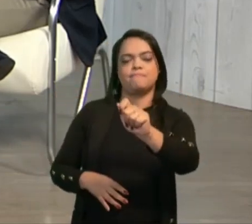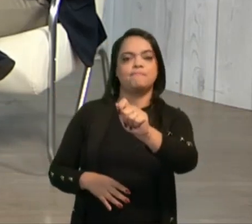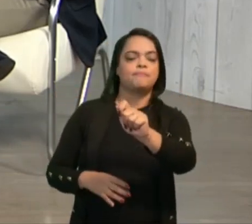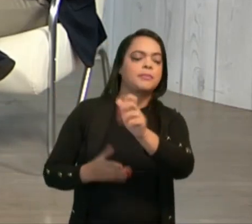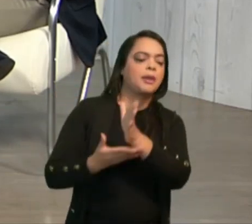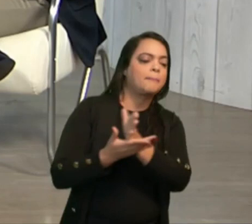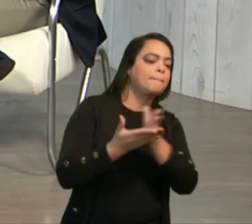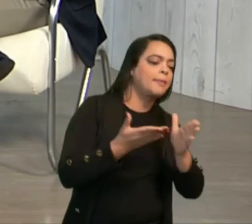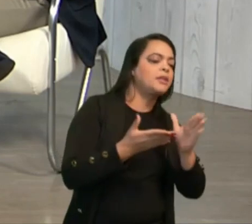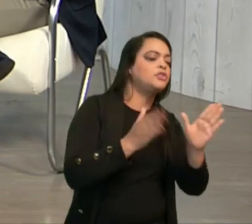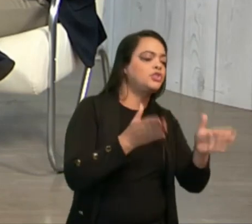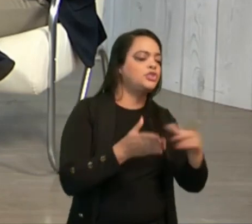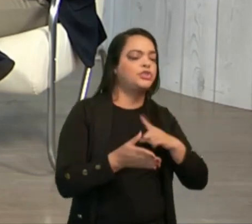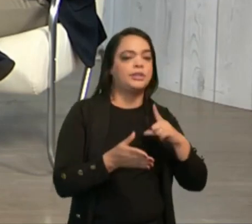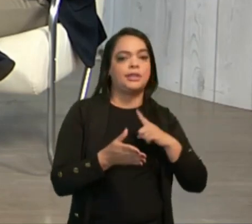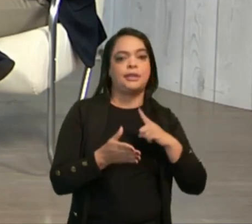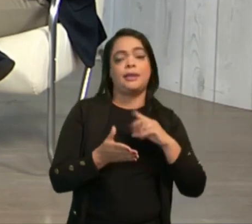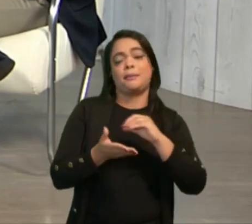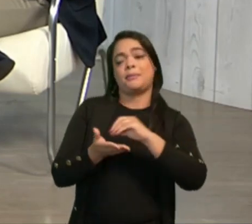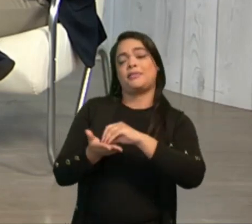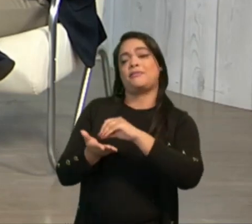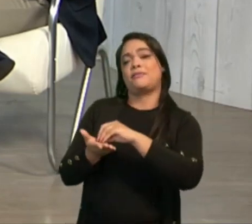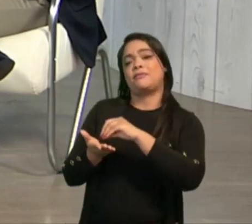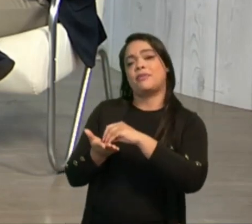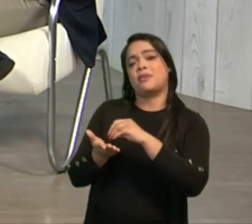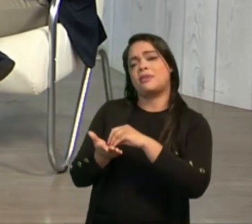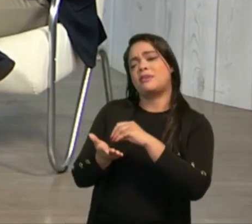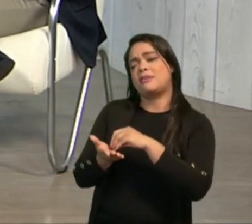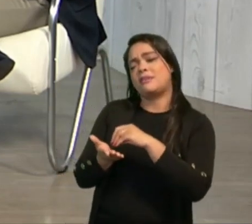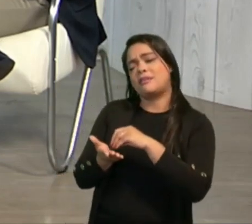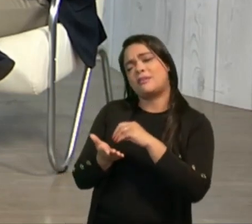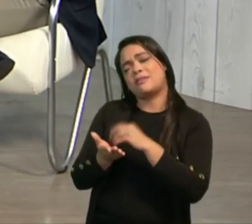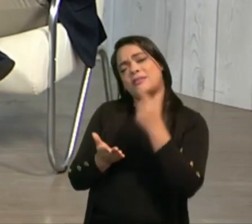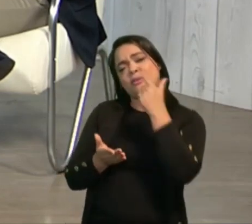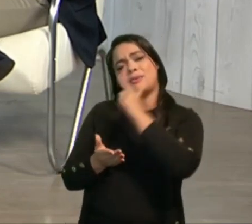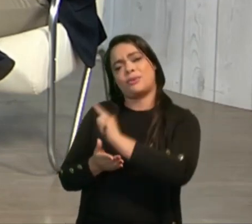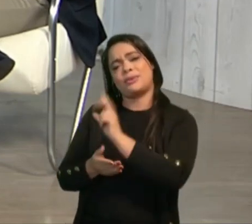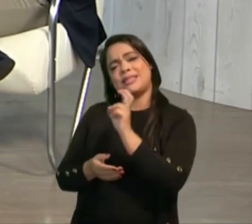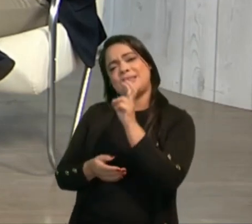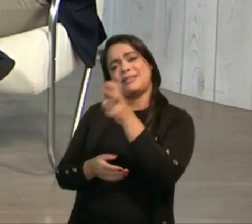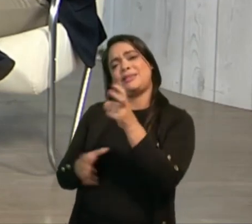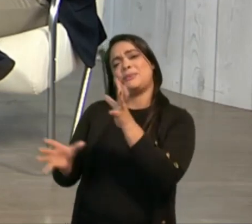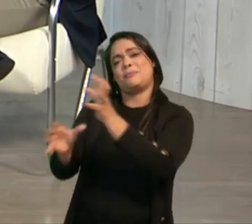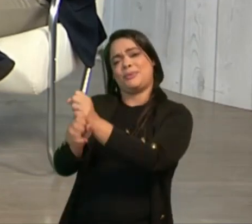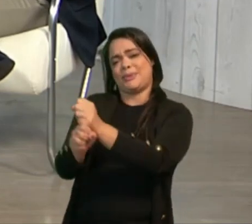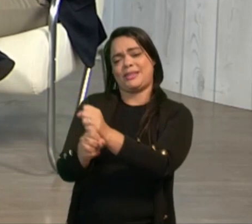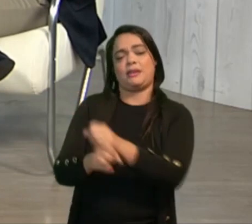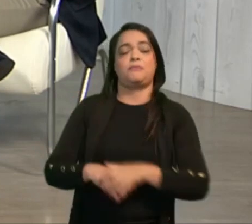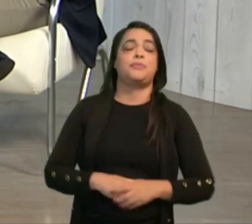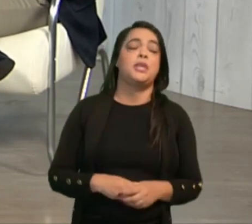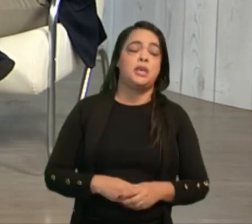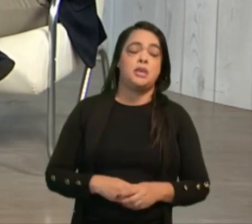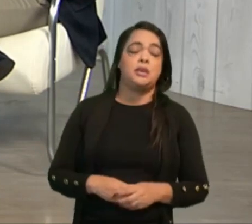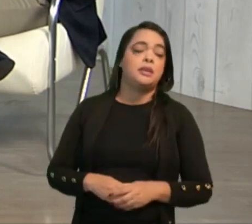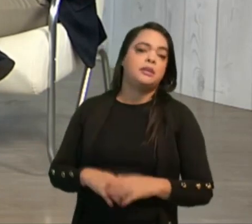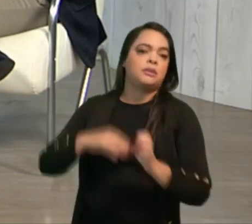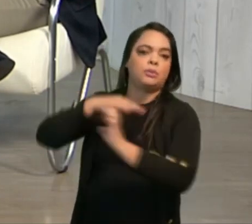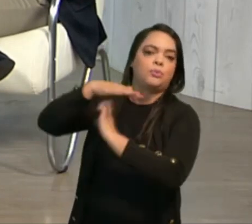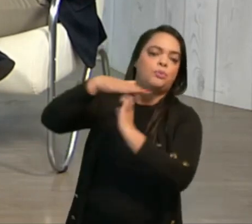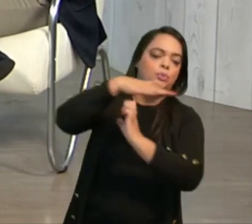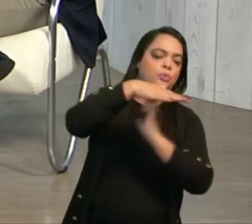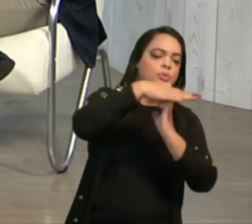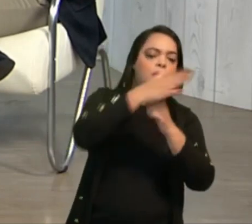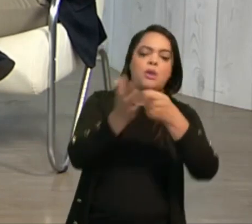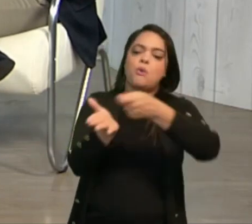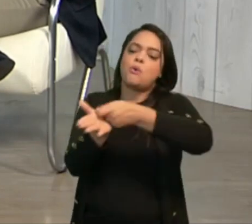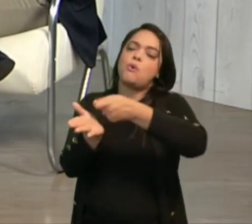vagas já são oferecidas, mas ainda há um caminho longo para se alcançar essas 5 mil vagas. Toda empresa é